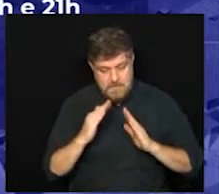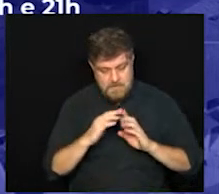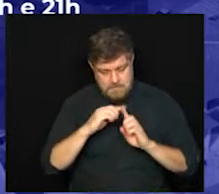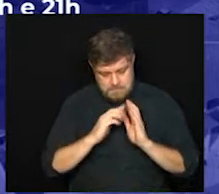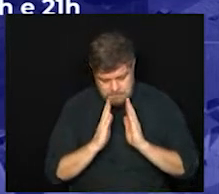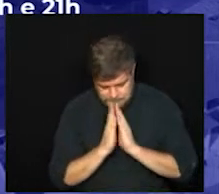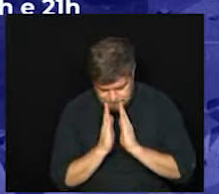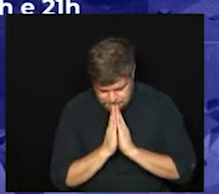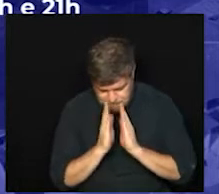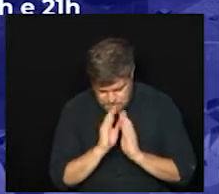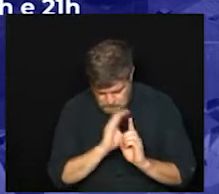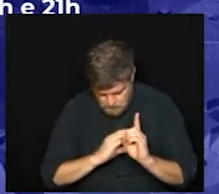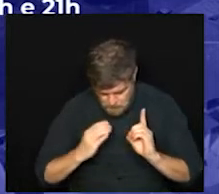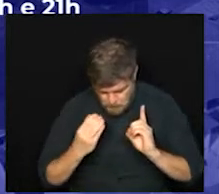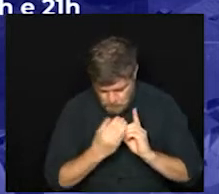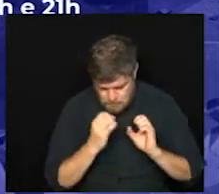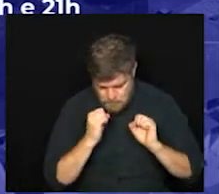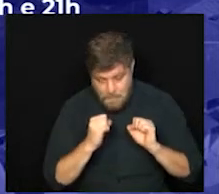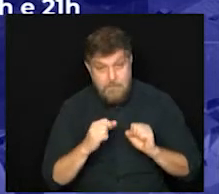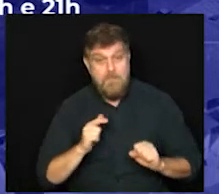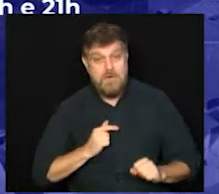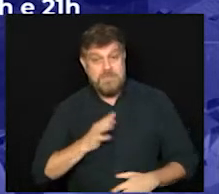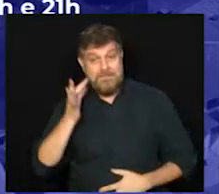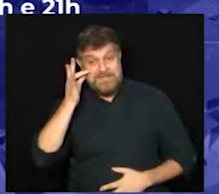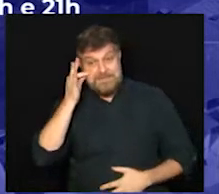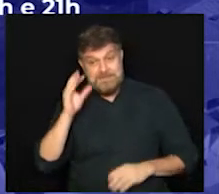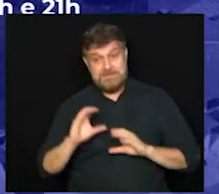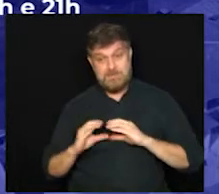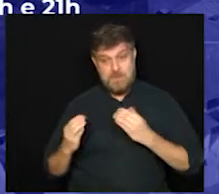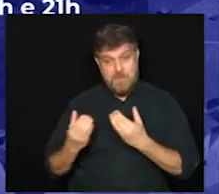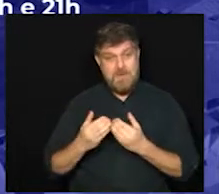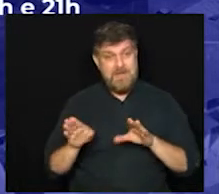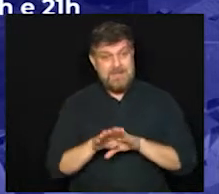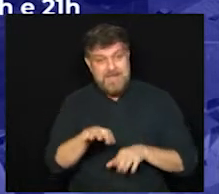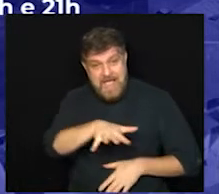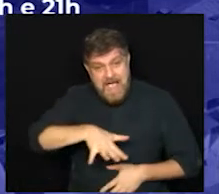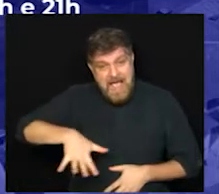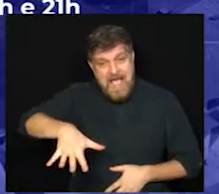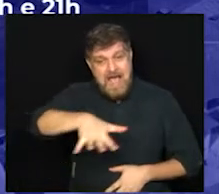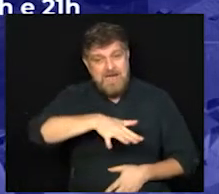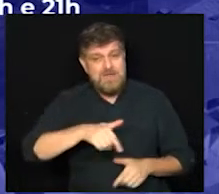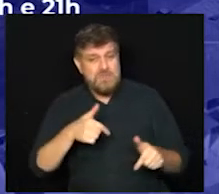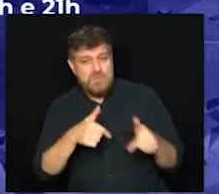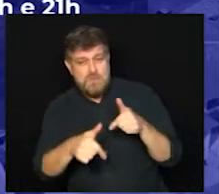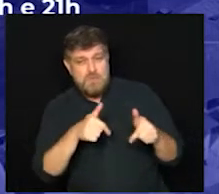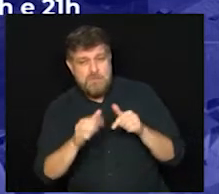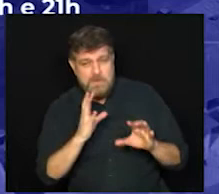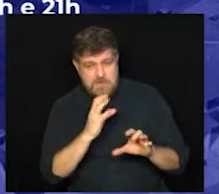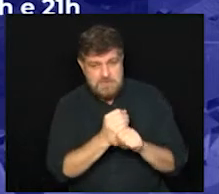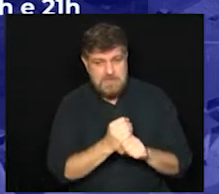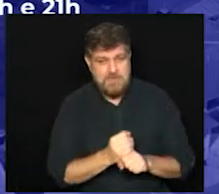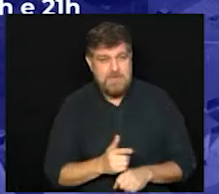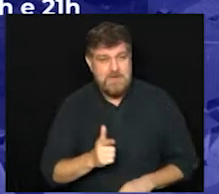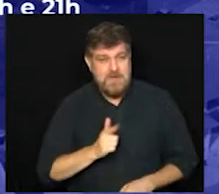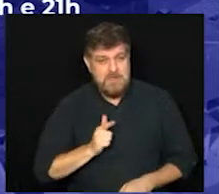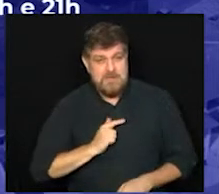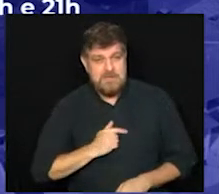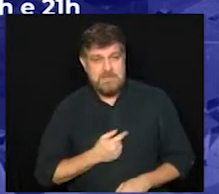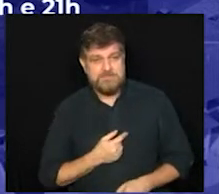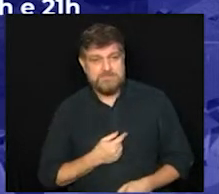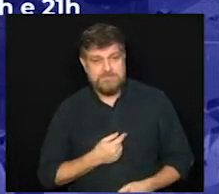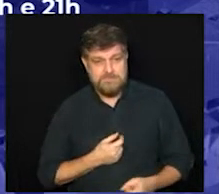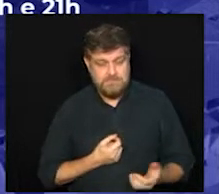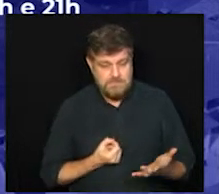podem ser presenciais ou coletivas. E serviços gerais também passam a continuar, olha, consumo local,